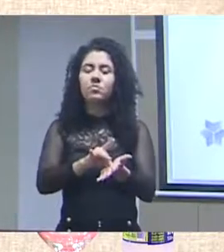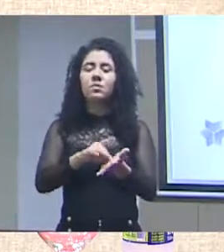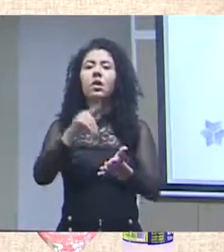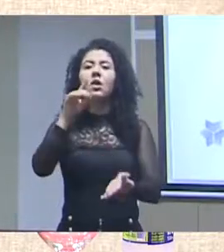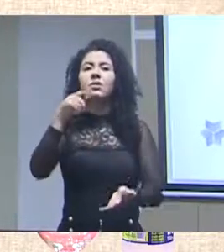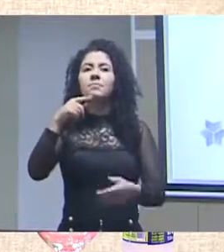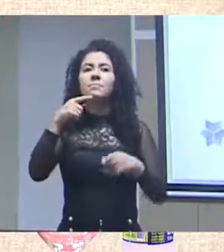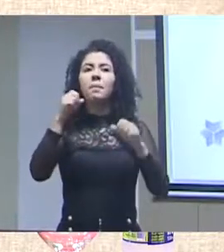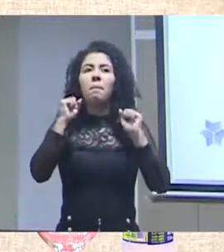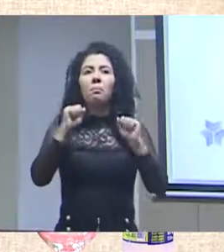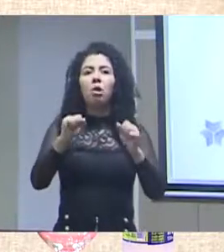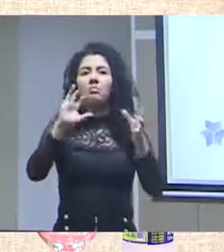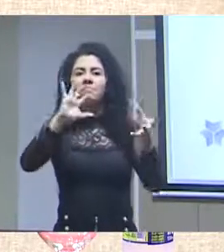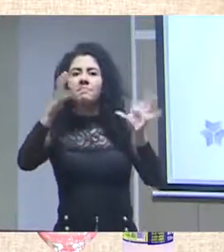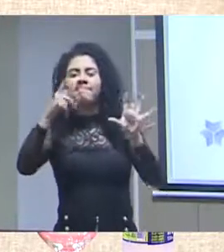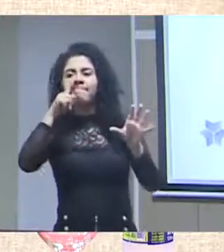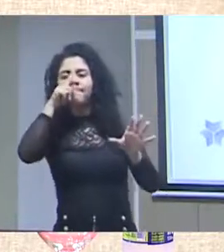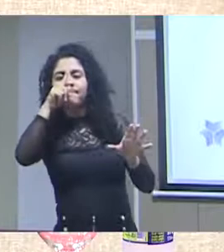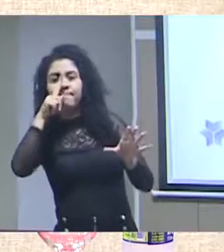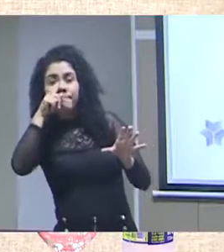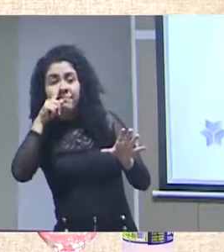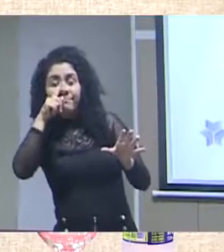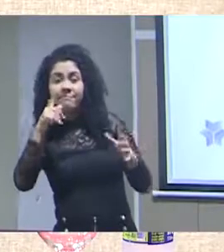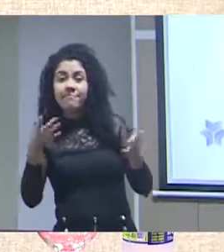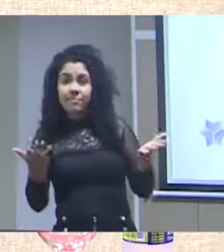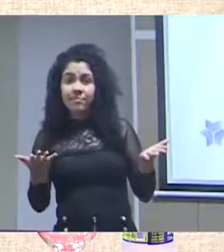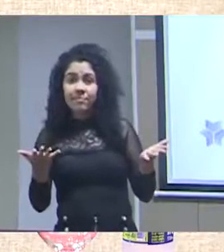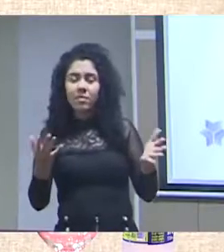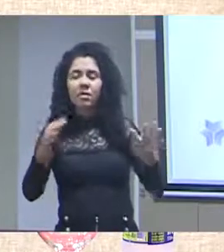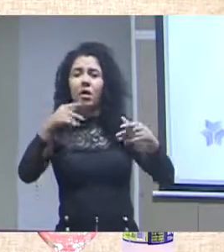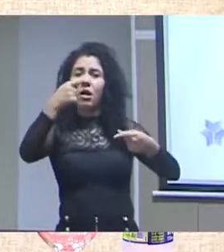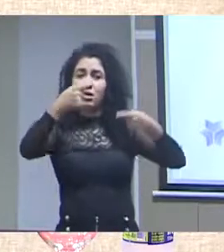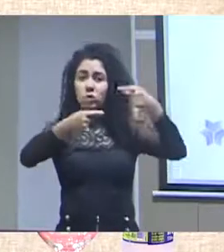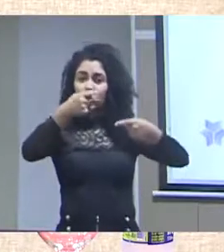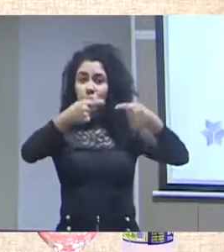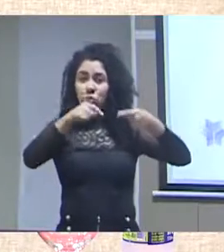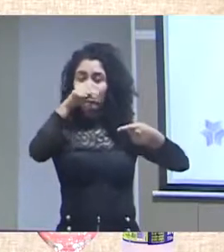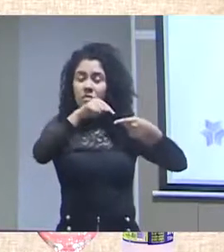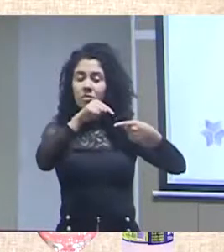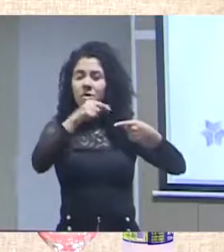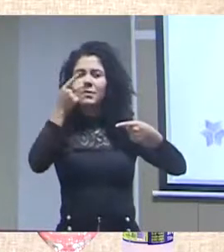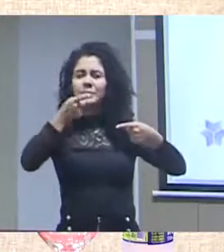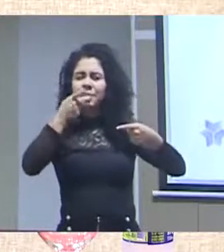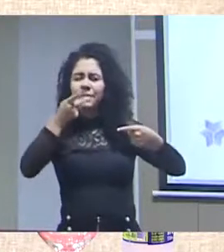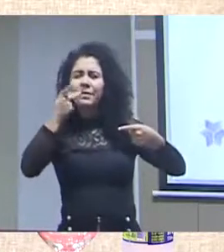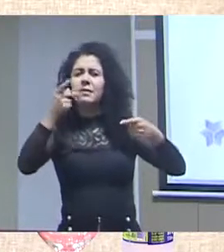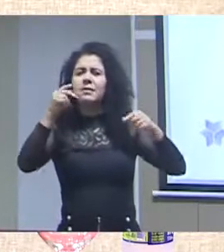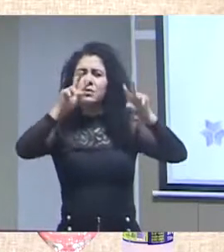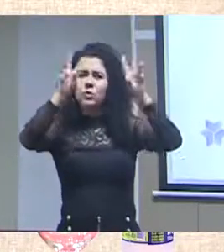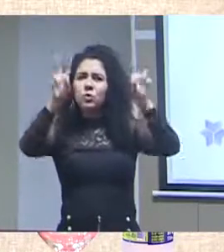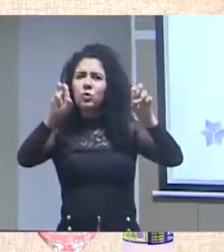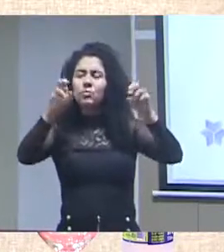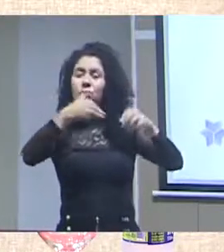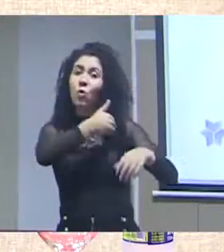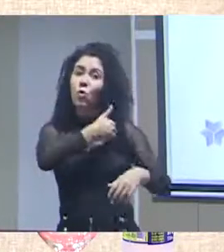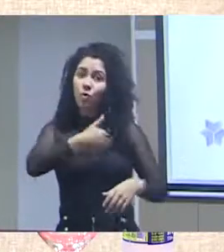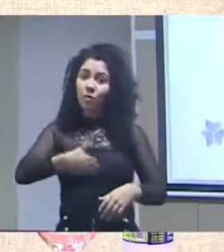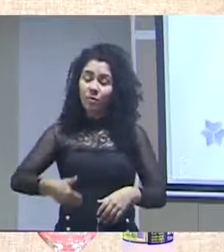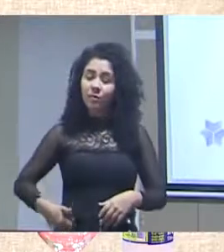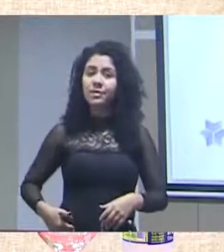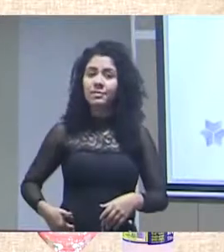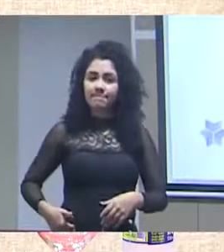sempre uma situação de risco. e, portanto, a discussão em torno da abertura, e a gente está falando de governo